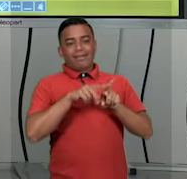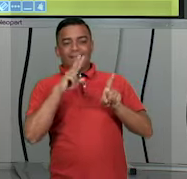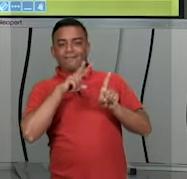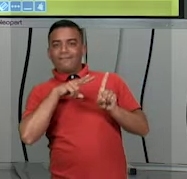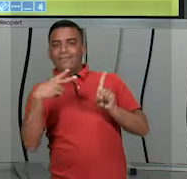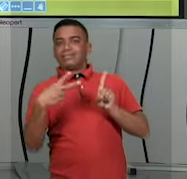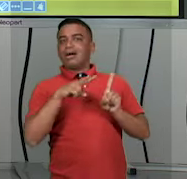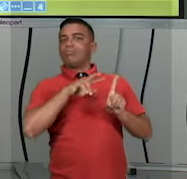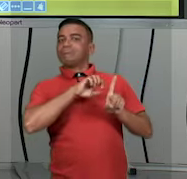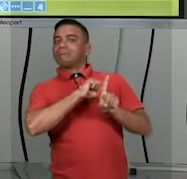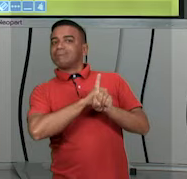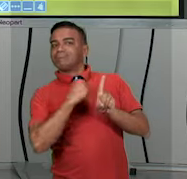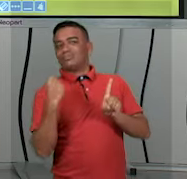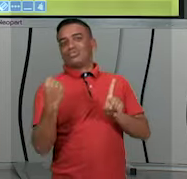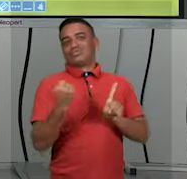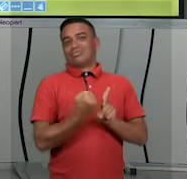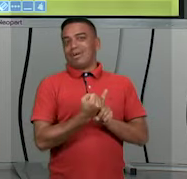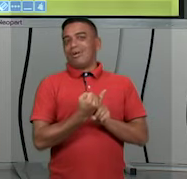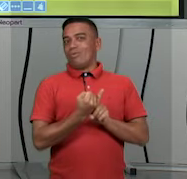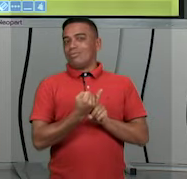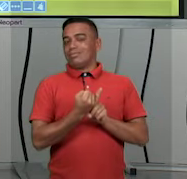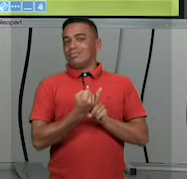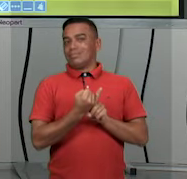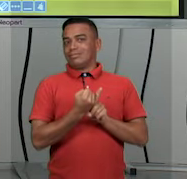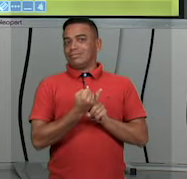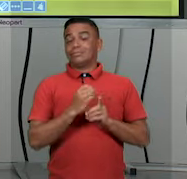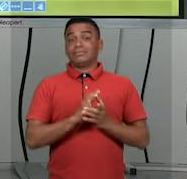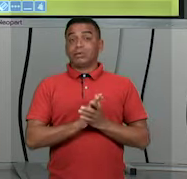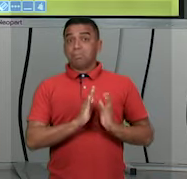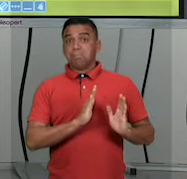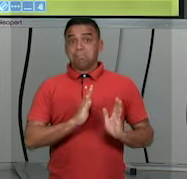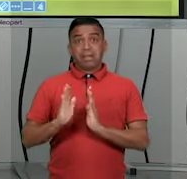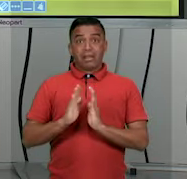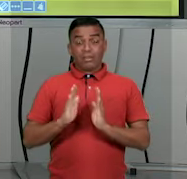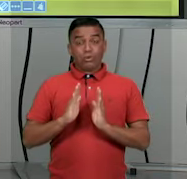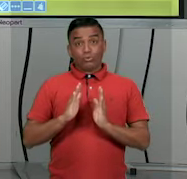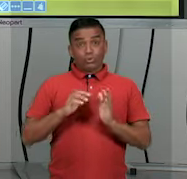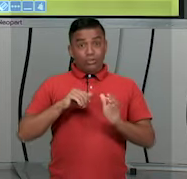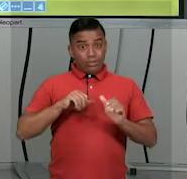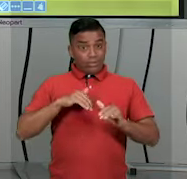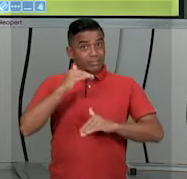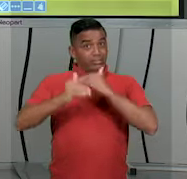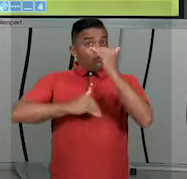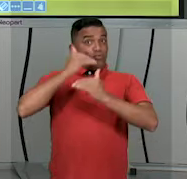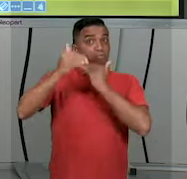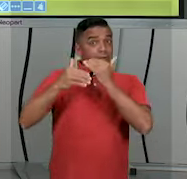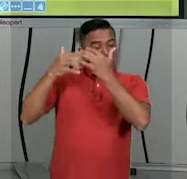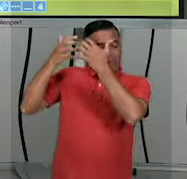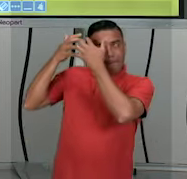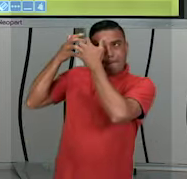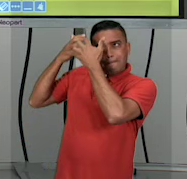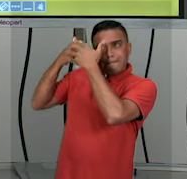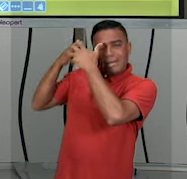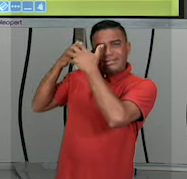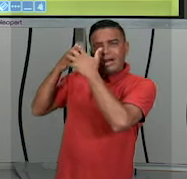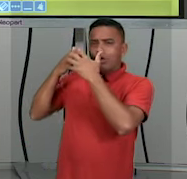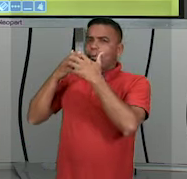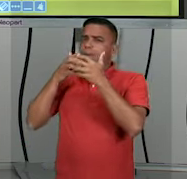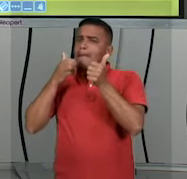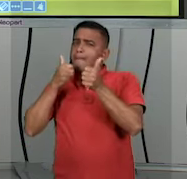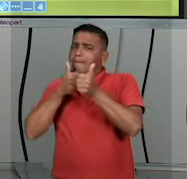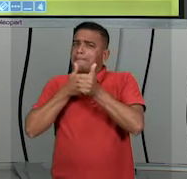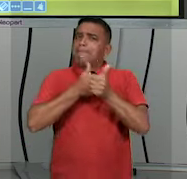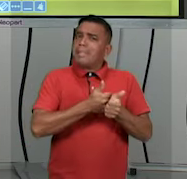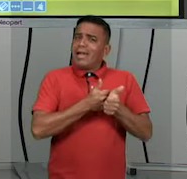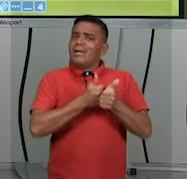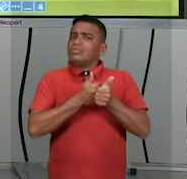da vida, o desenvolvimento mental já está mais próximo de um adulto do que de uma criança. Você